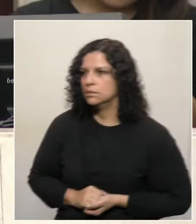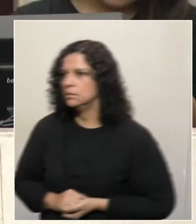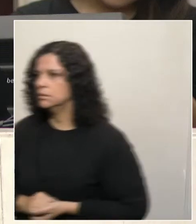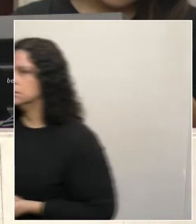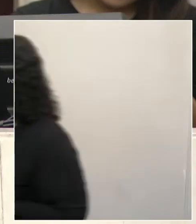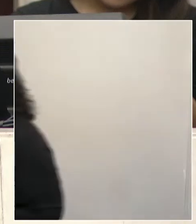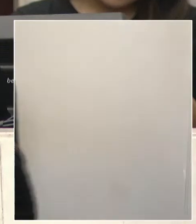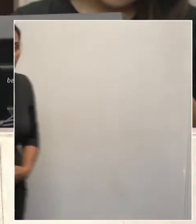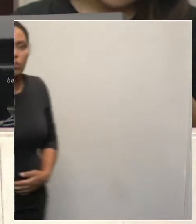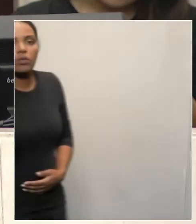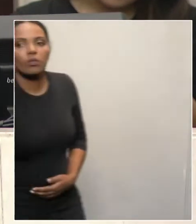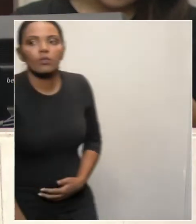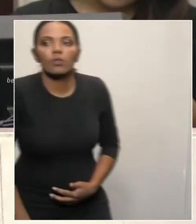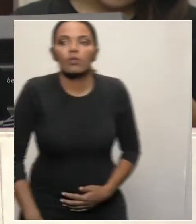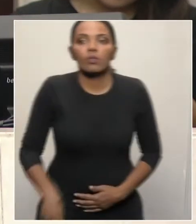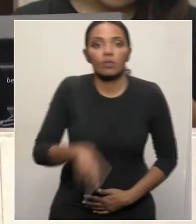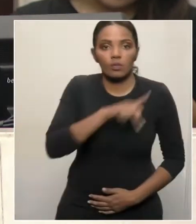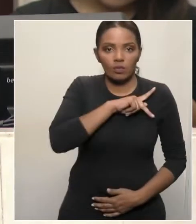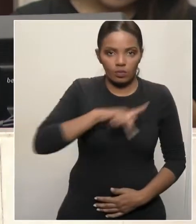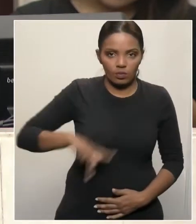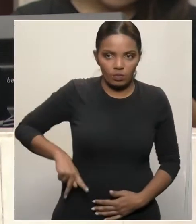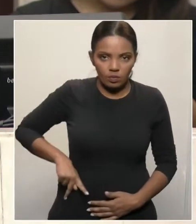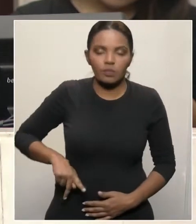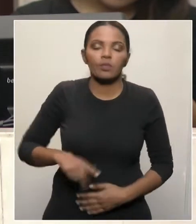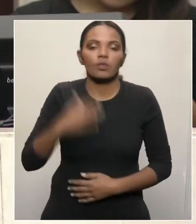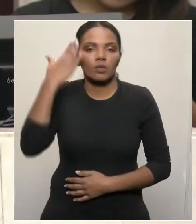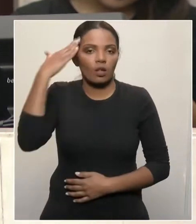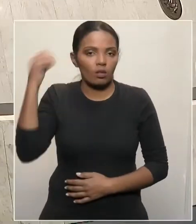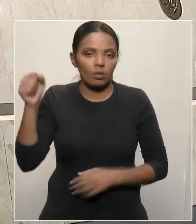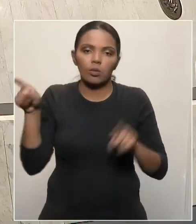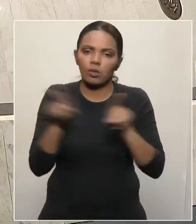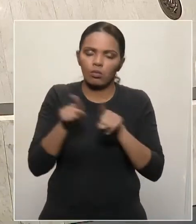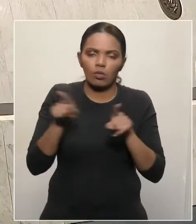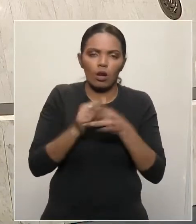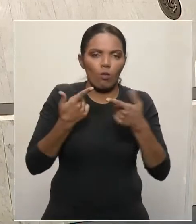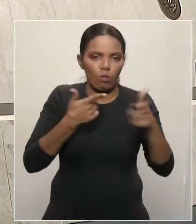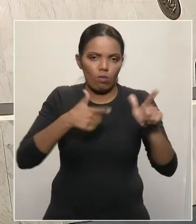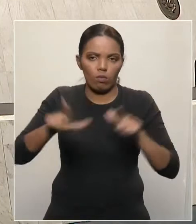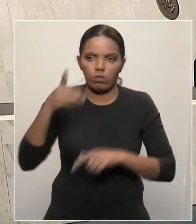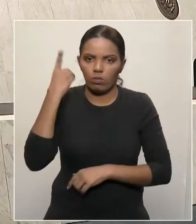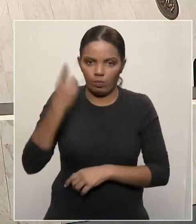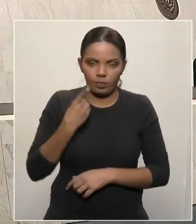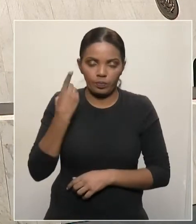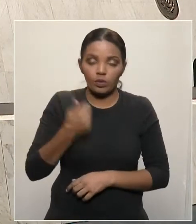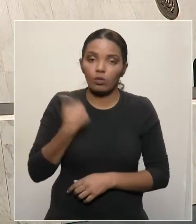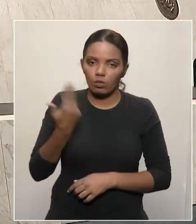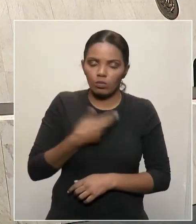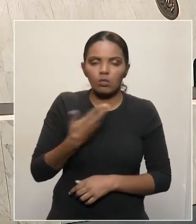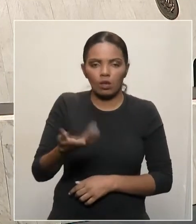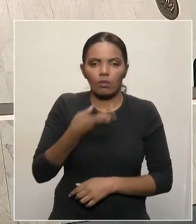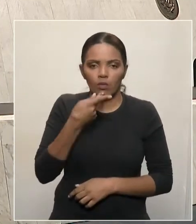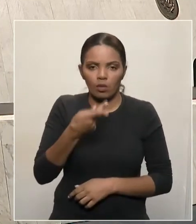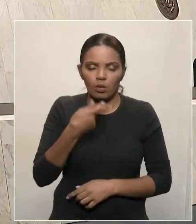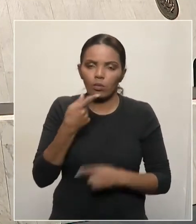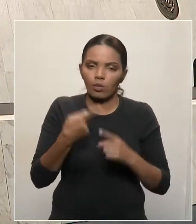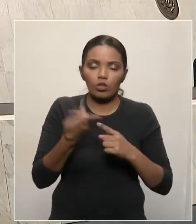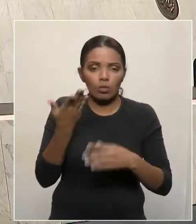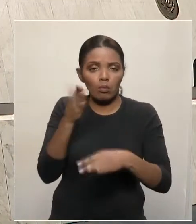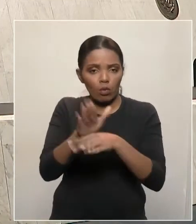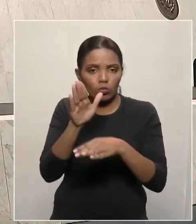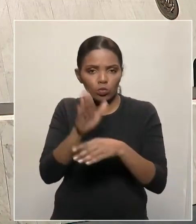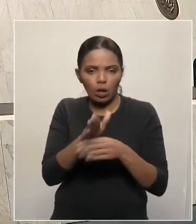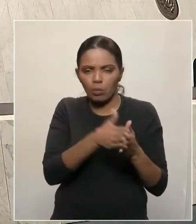Presidente Traiano, demais deputados e deputadas, a fala nossa é no sentido de colaborar com esse processo todo.